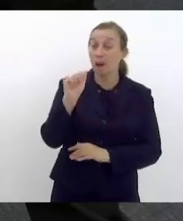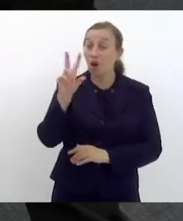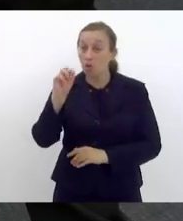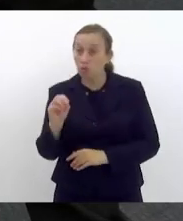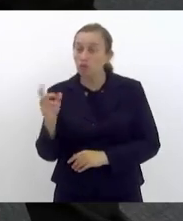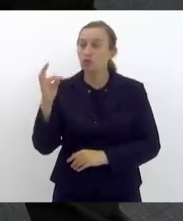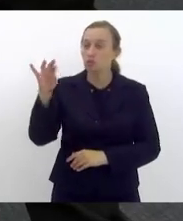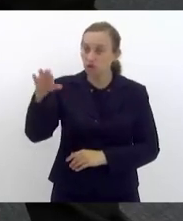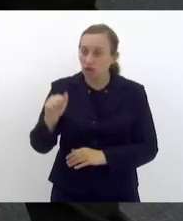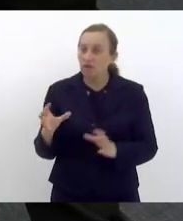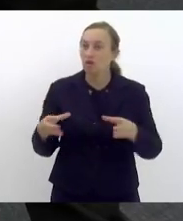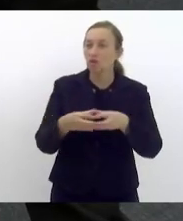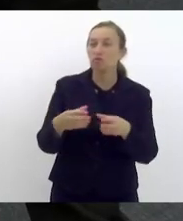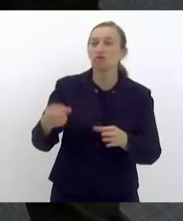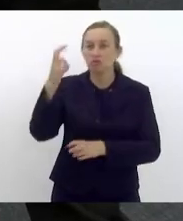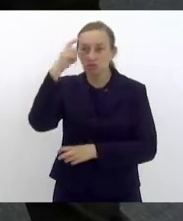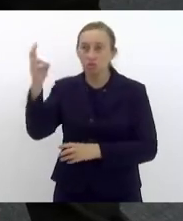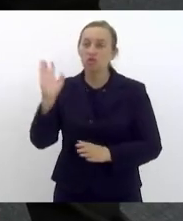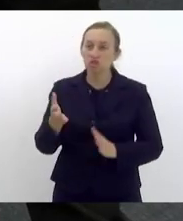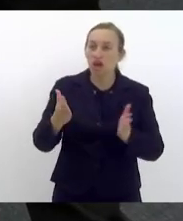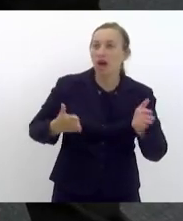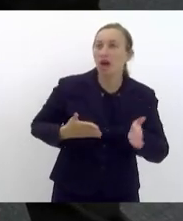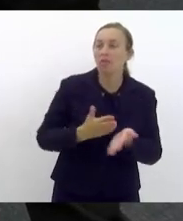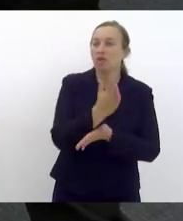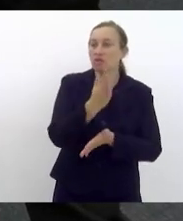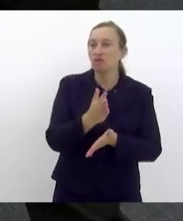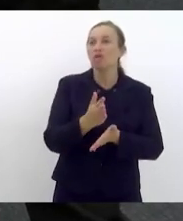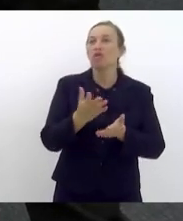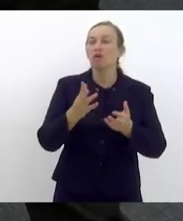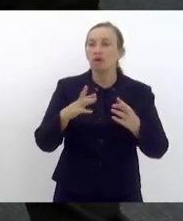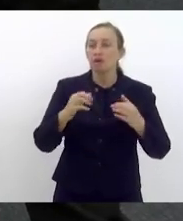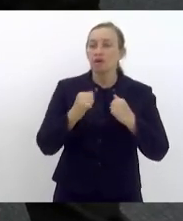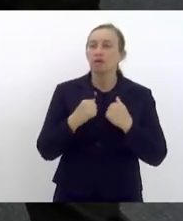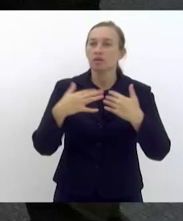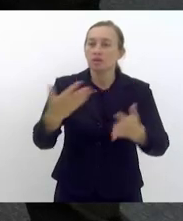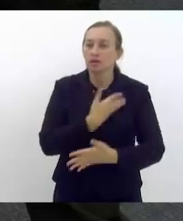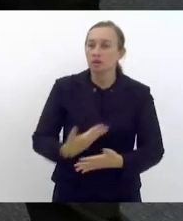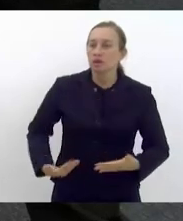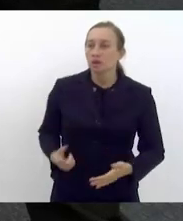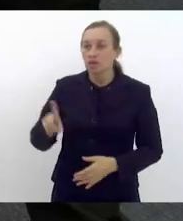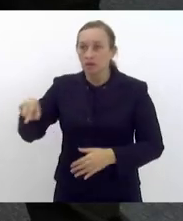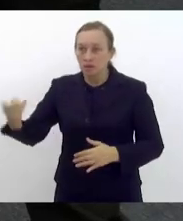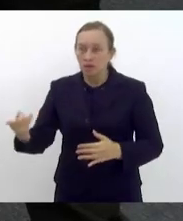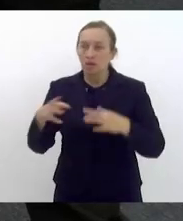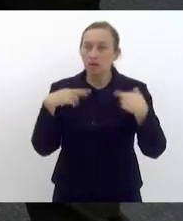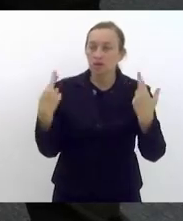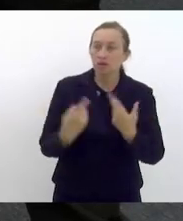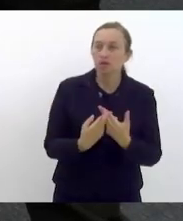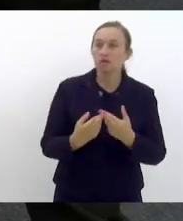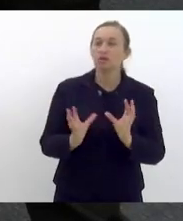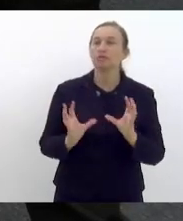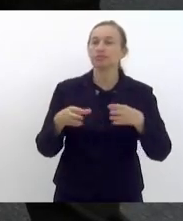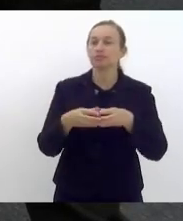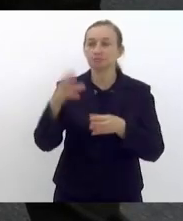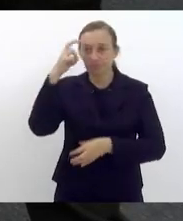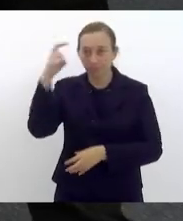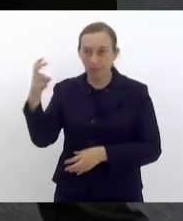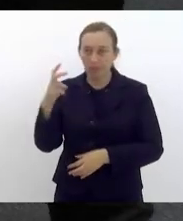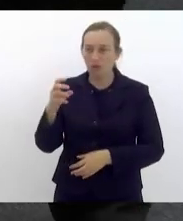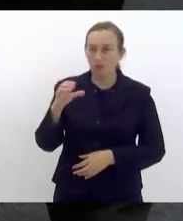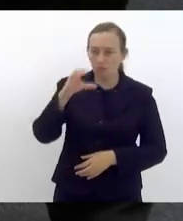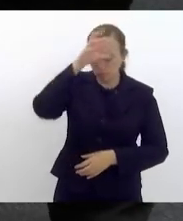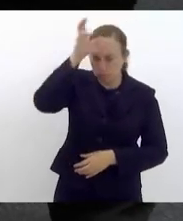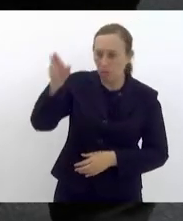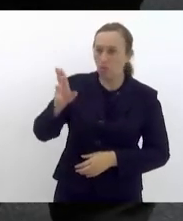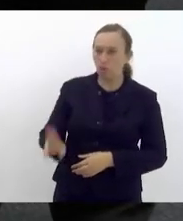Cultura já aprovou uma audiência pública e também na próxima reunião da Comissão de Cultura, Tia Ju, atendendo o seu